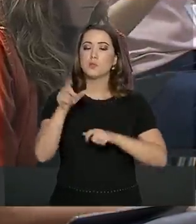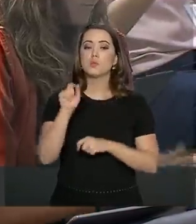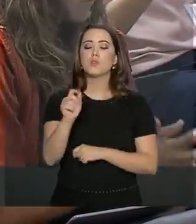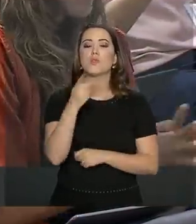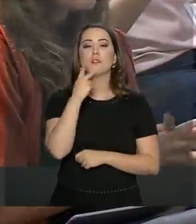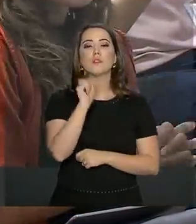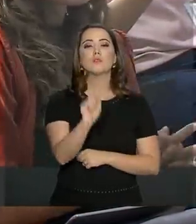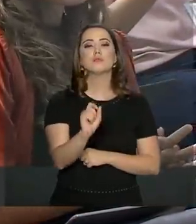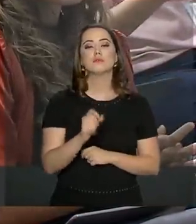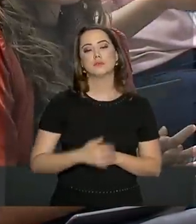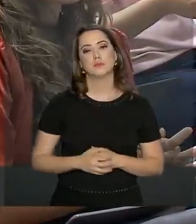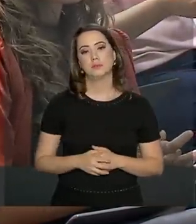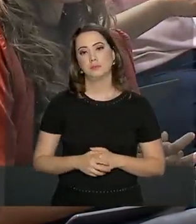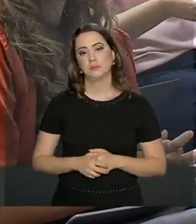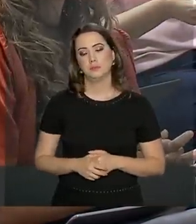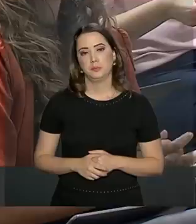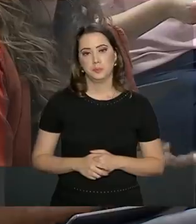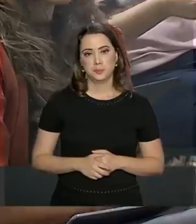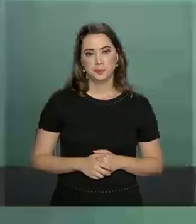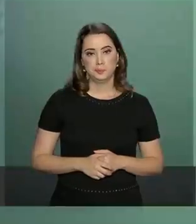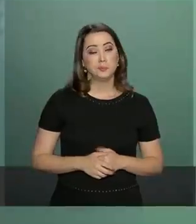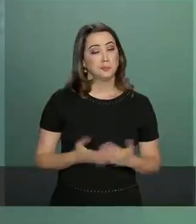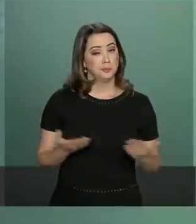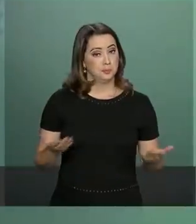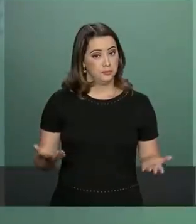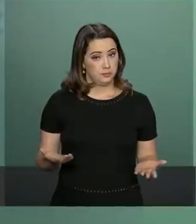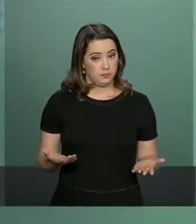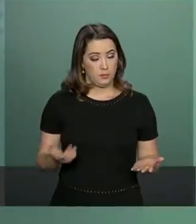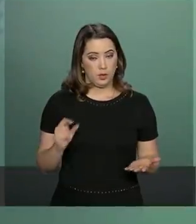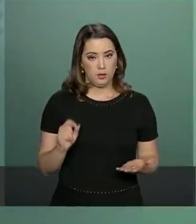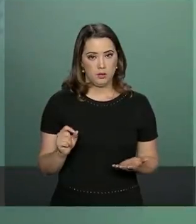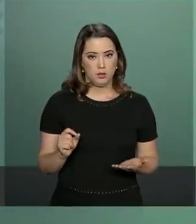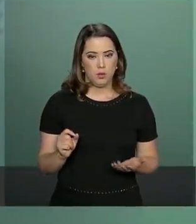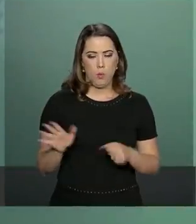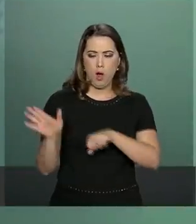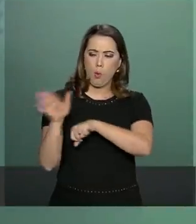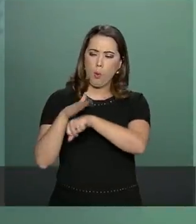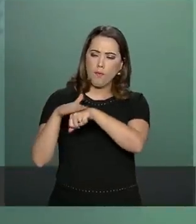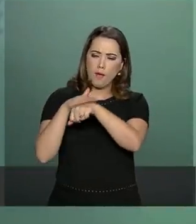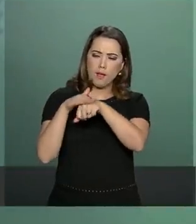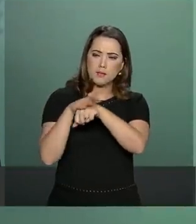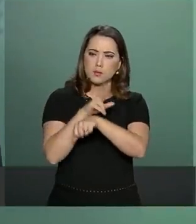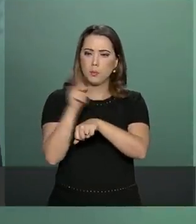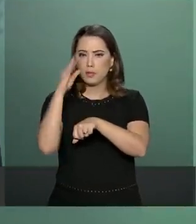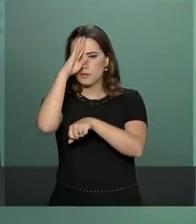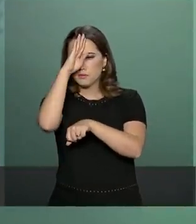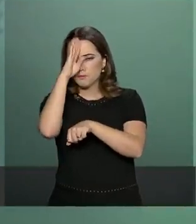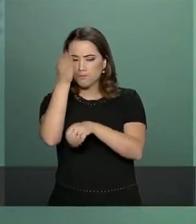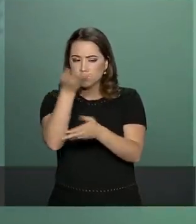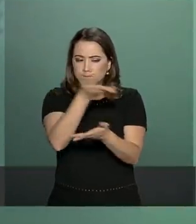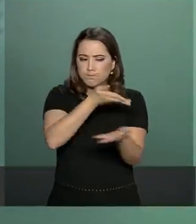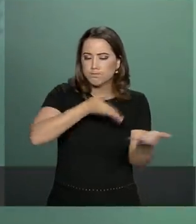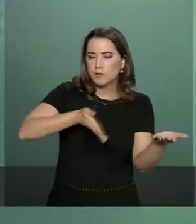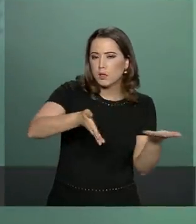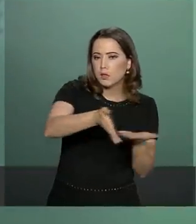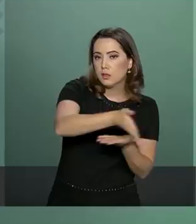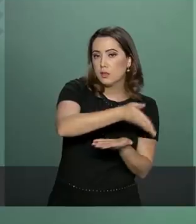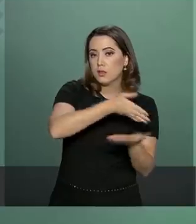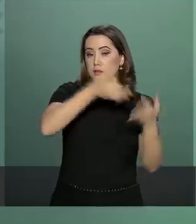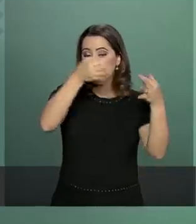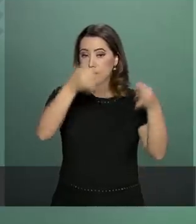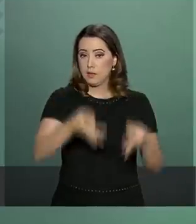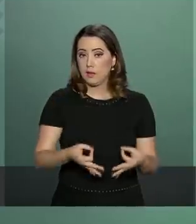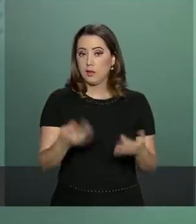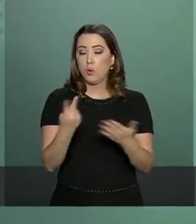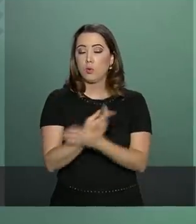destacado? A interlocução do presidente com o Congresso de forma oficial se